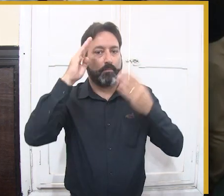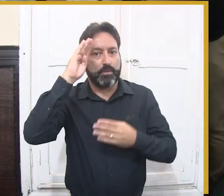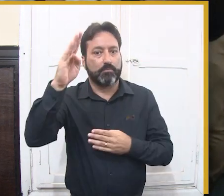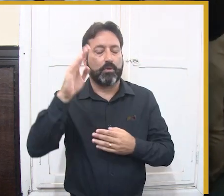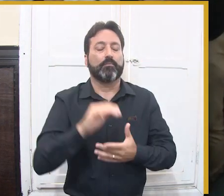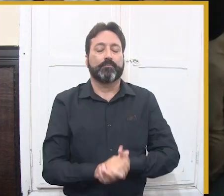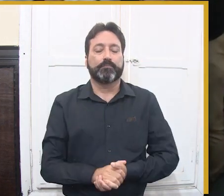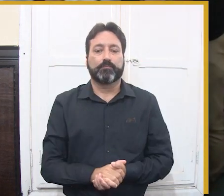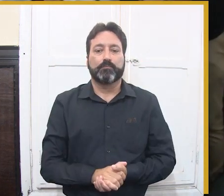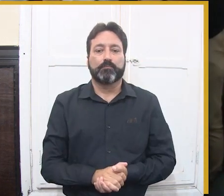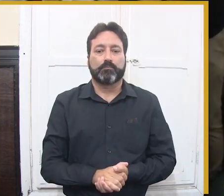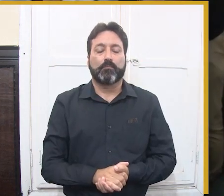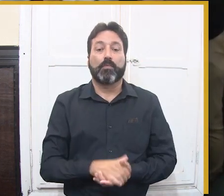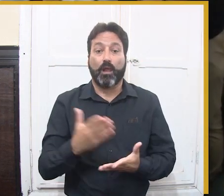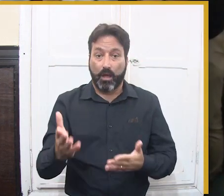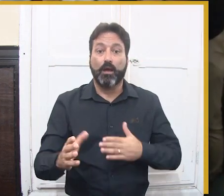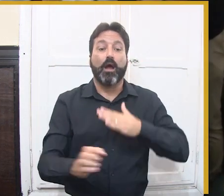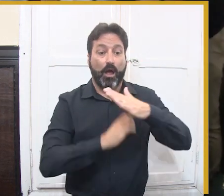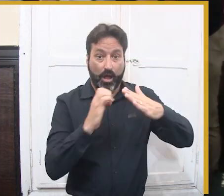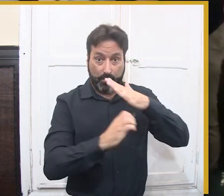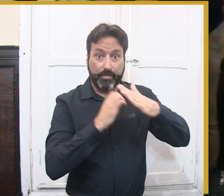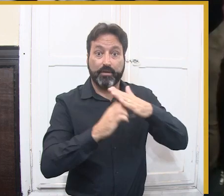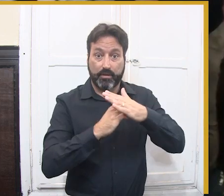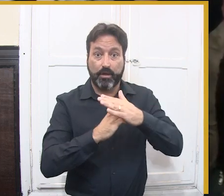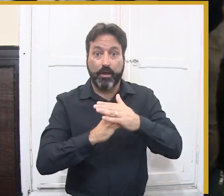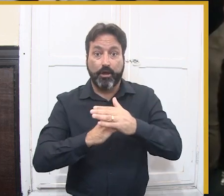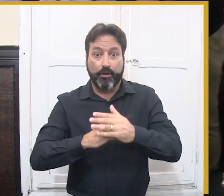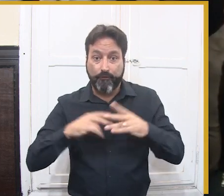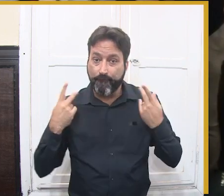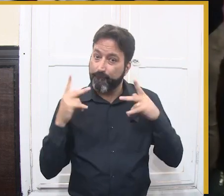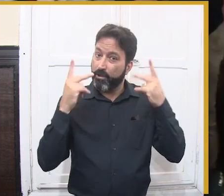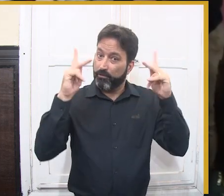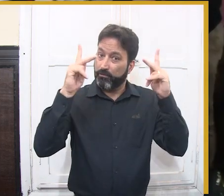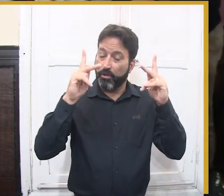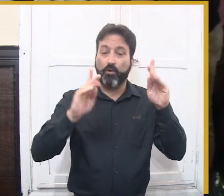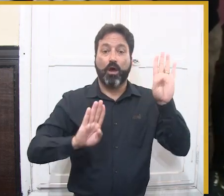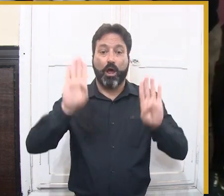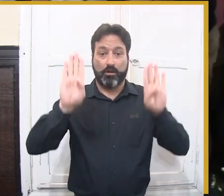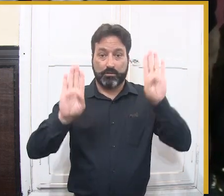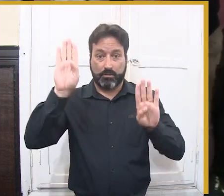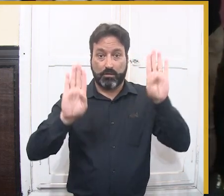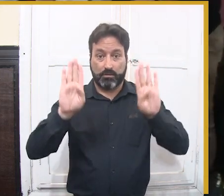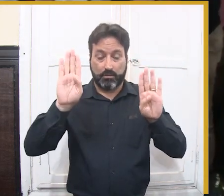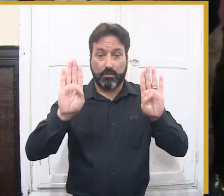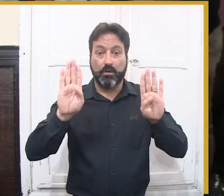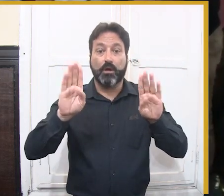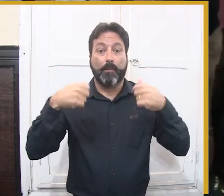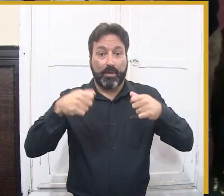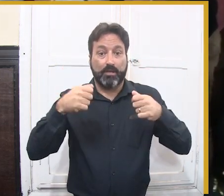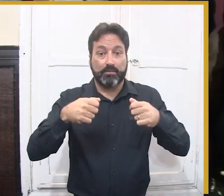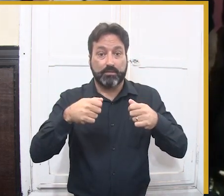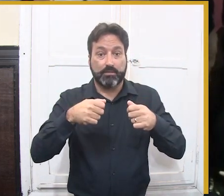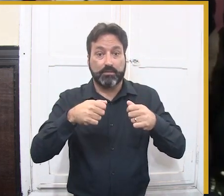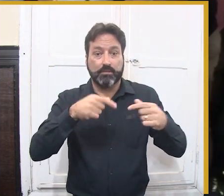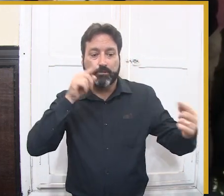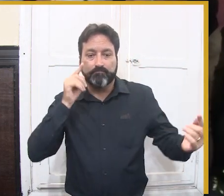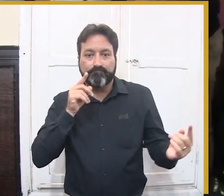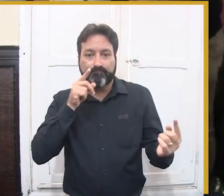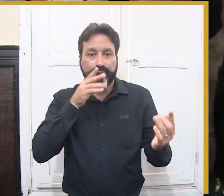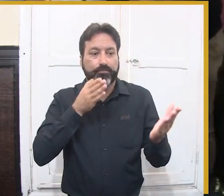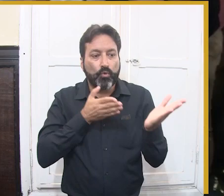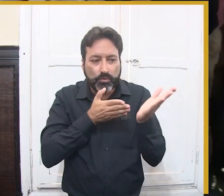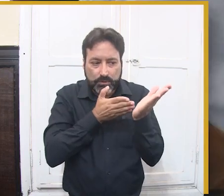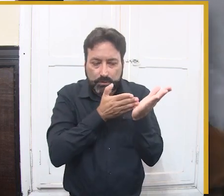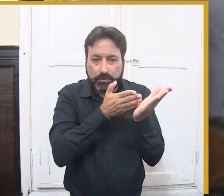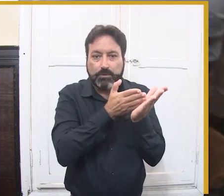patrocinadores precisam ter seu lugar reservado, mas maior do que cada um de nós é o próprio São João, é o próprio maior